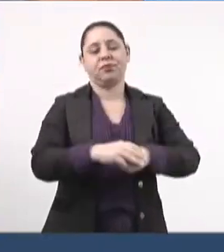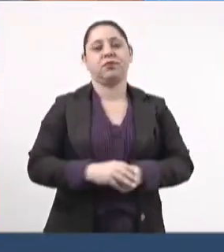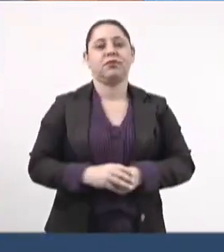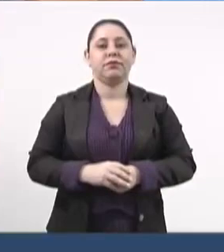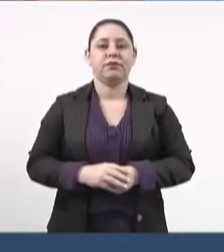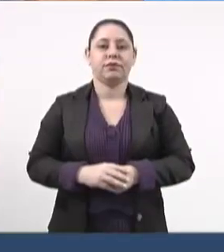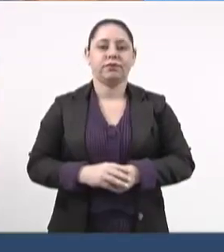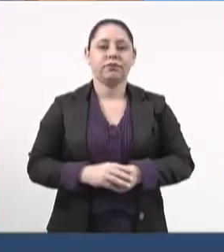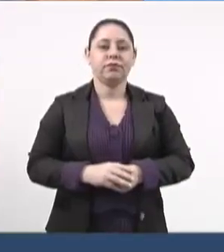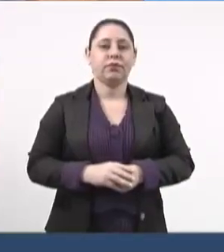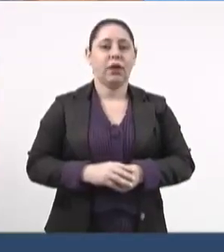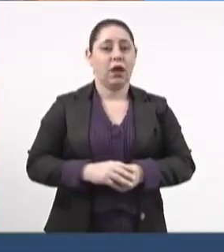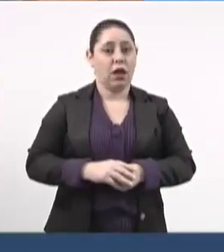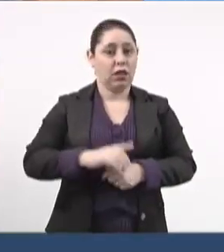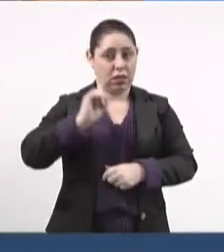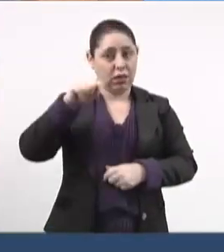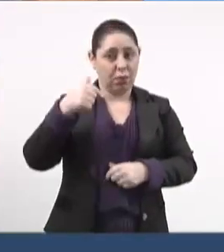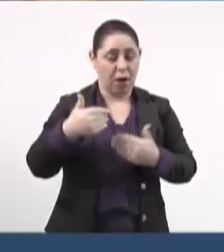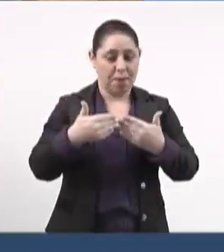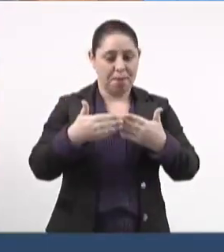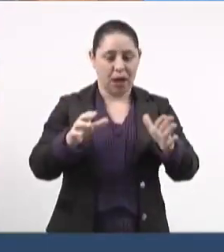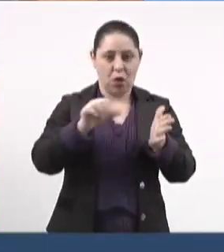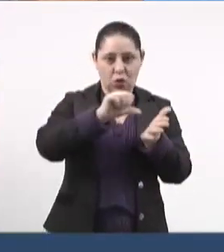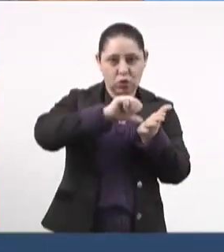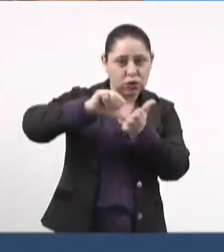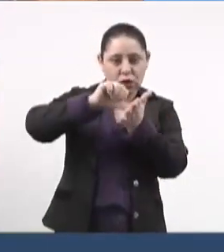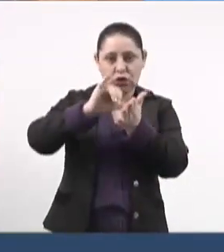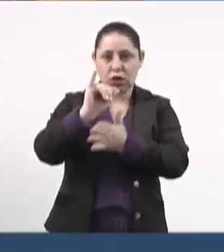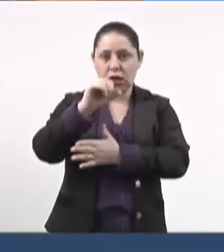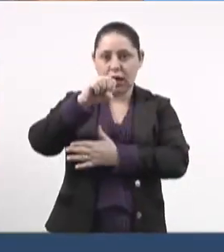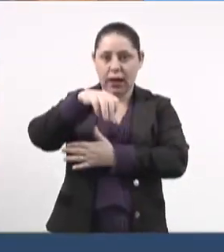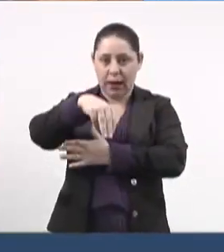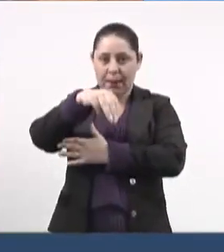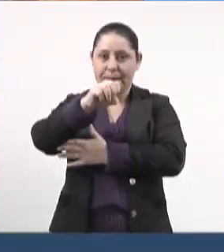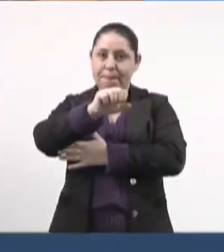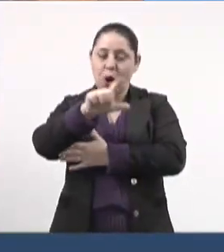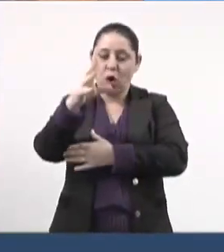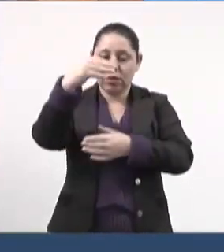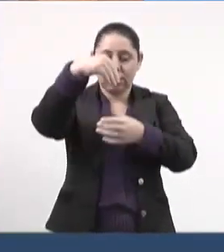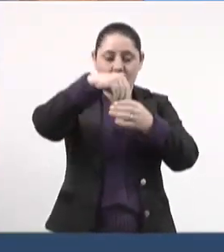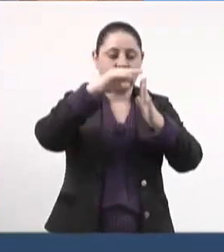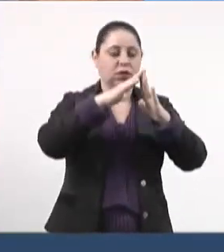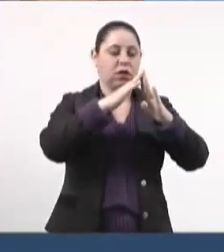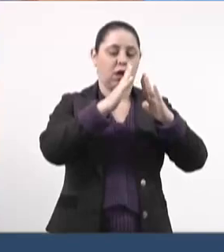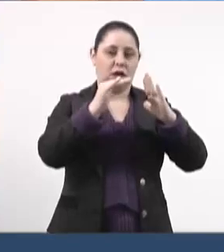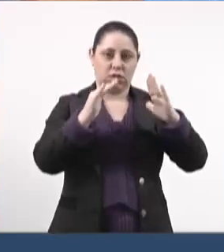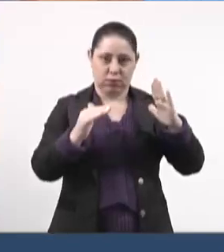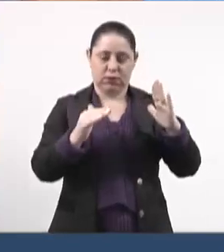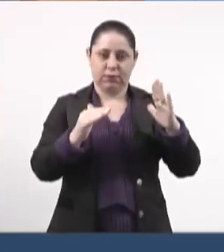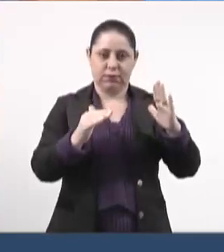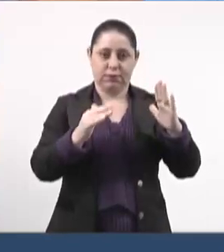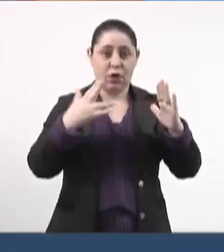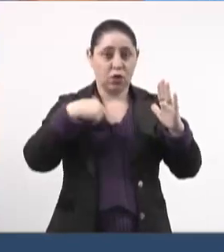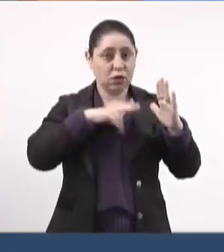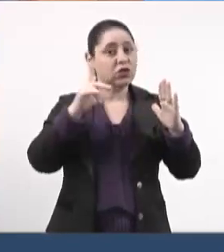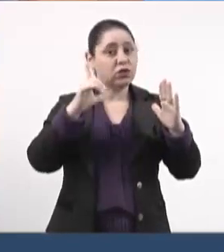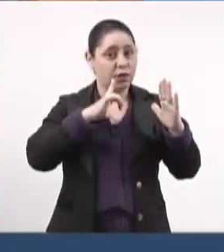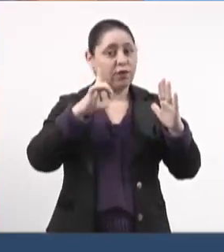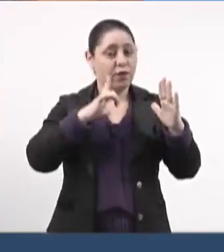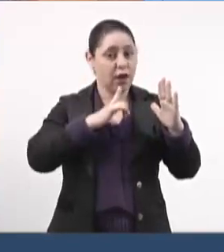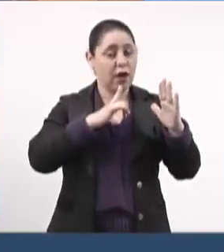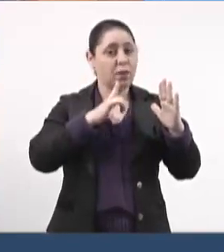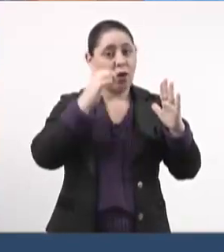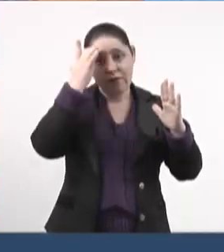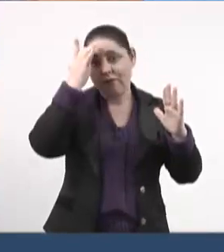E com a inauguração dessa unidade do IMOL na Casa da Mulher Brasileira, nós tivemos